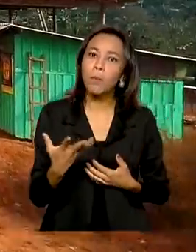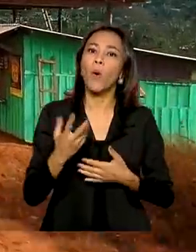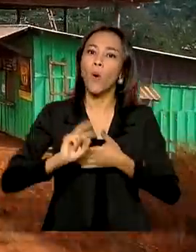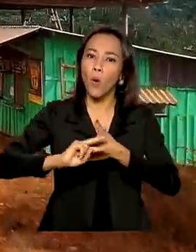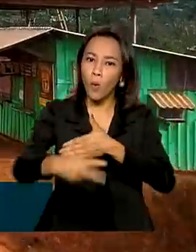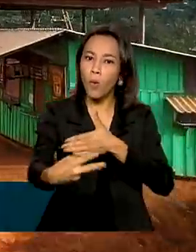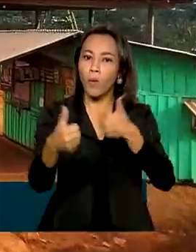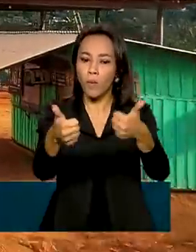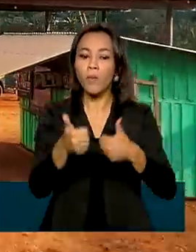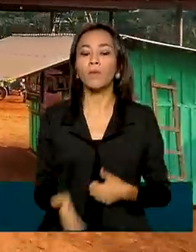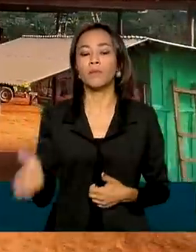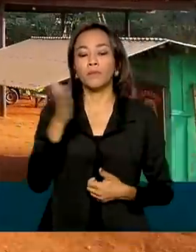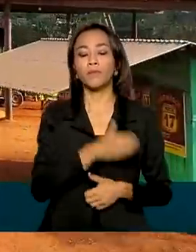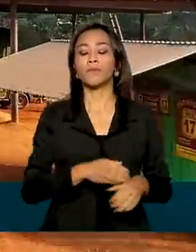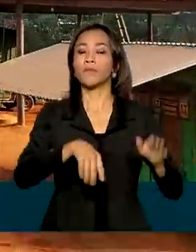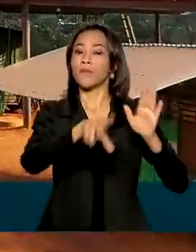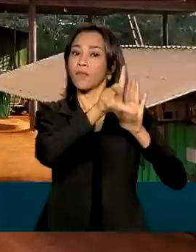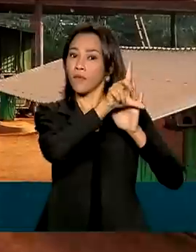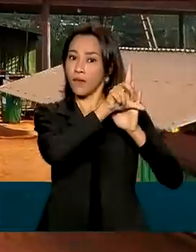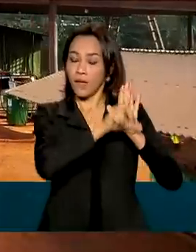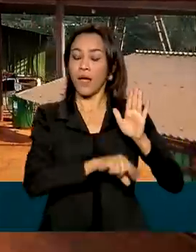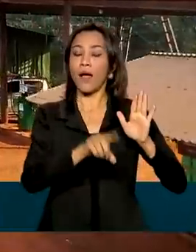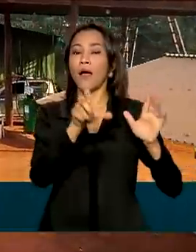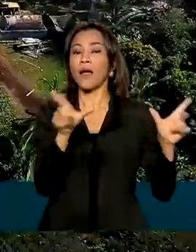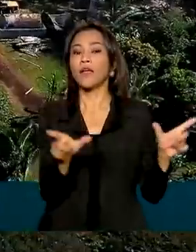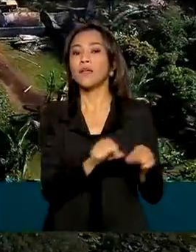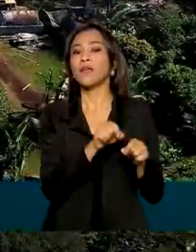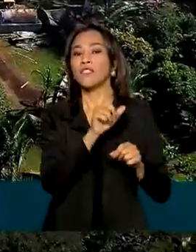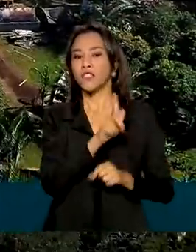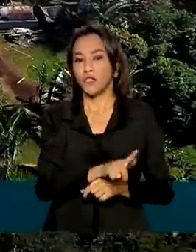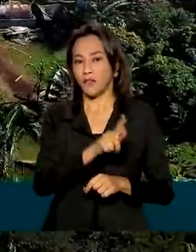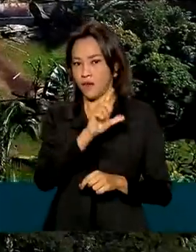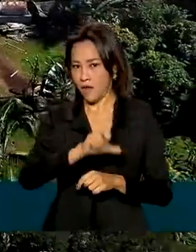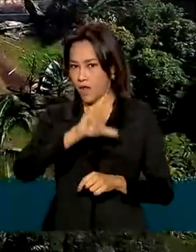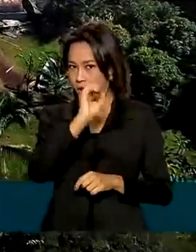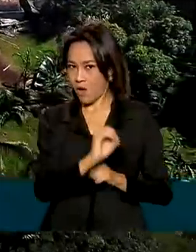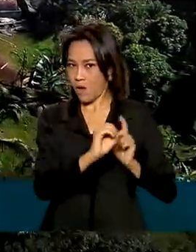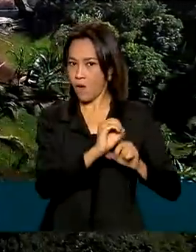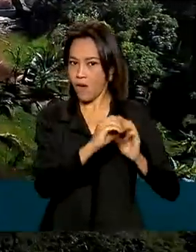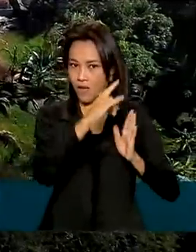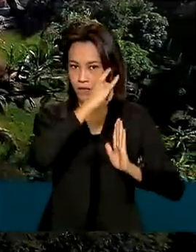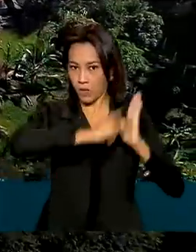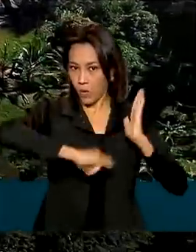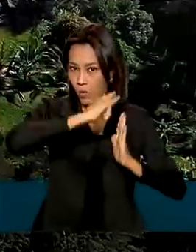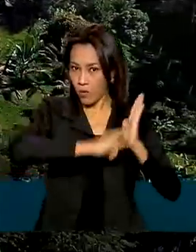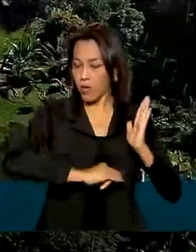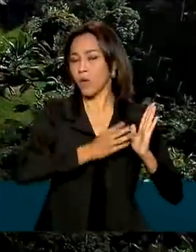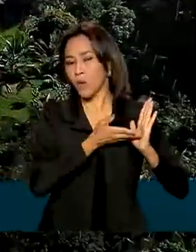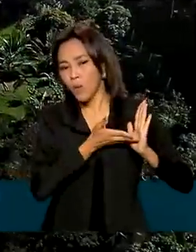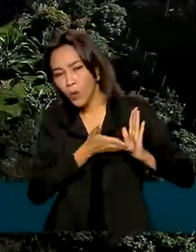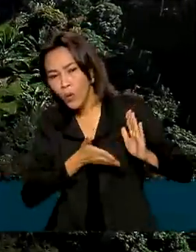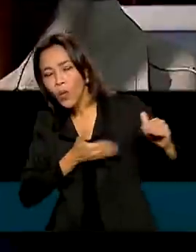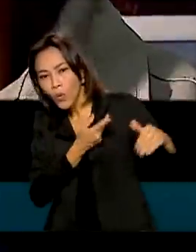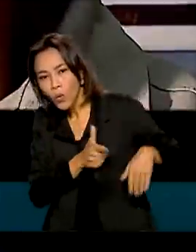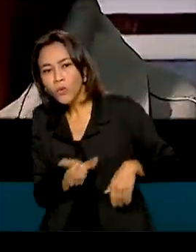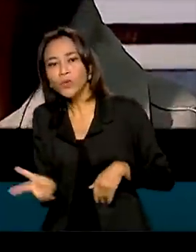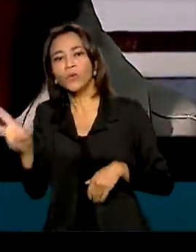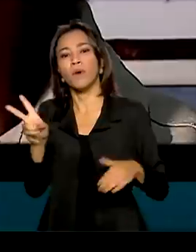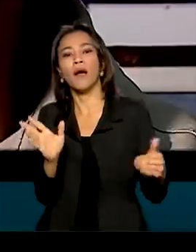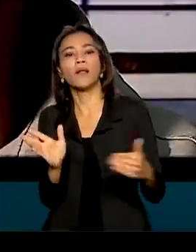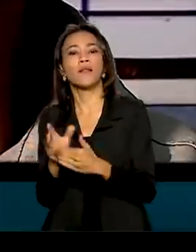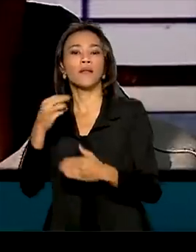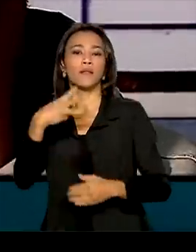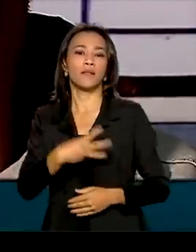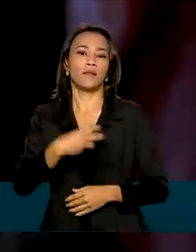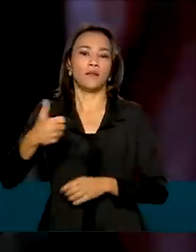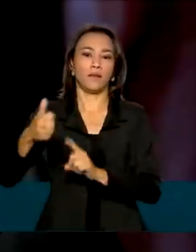decreto de garantia da lei e da ordem que instituiu a Operação Samaúma fica em vigor até o dia 31 de agosto. Mas